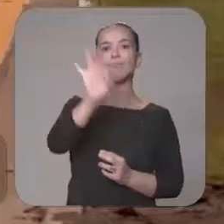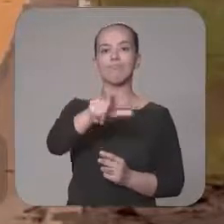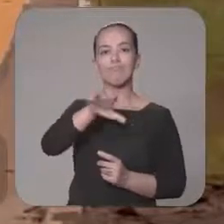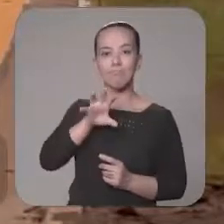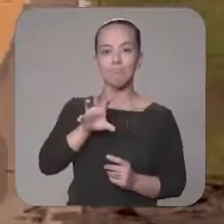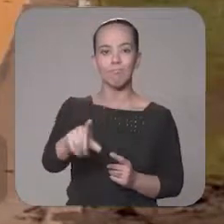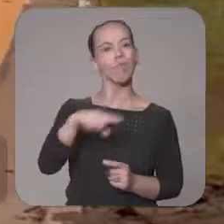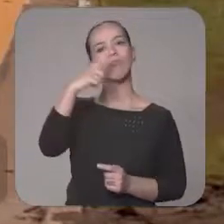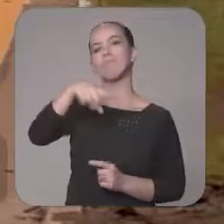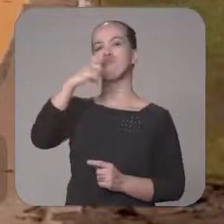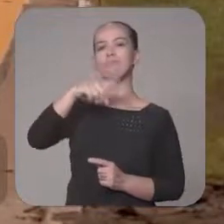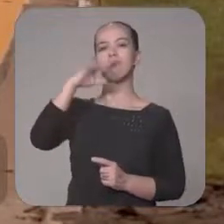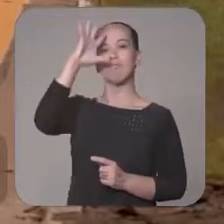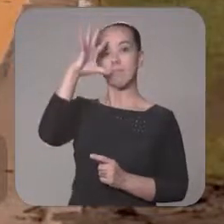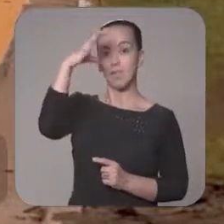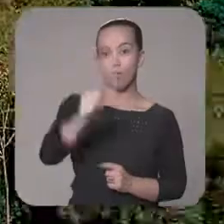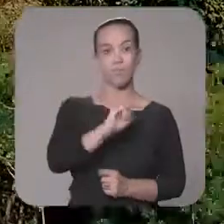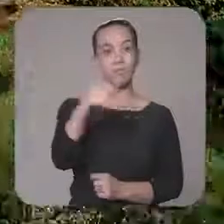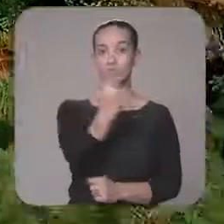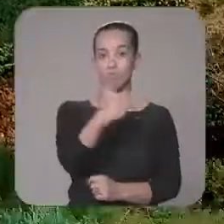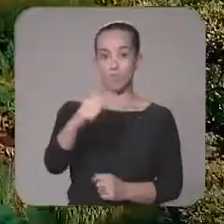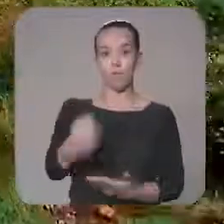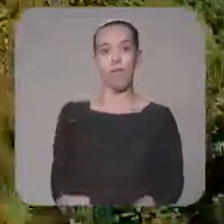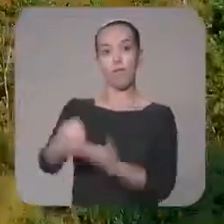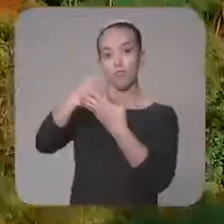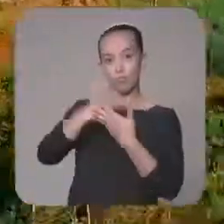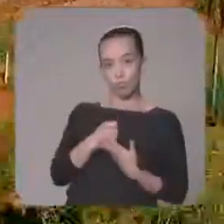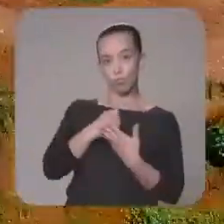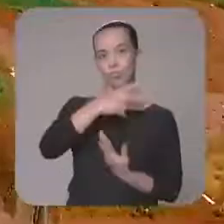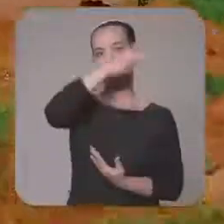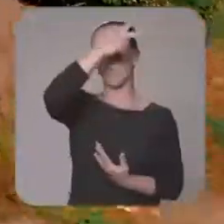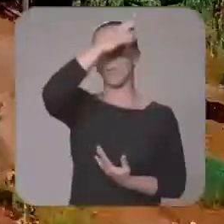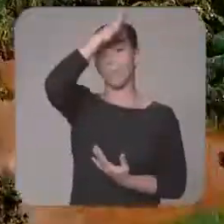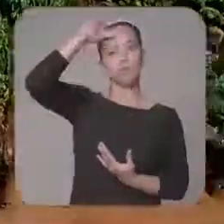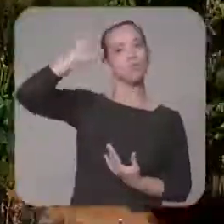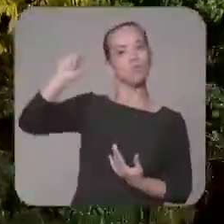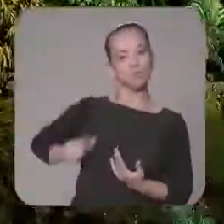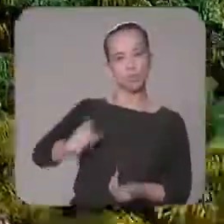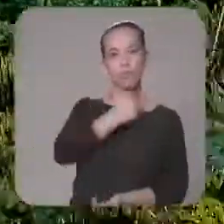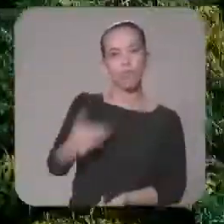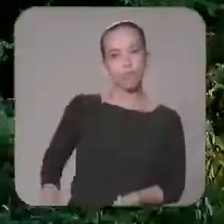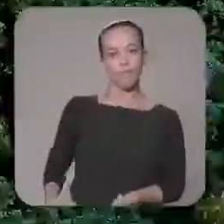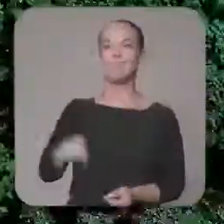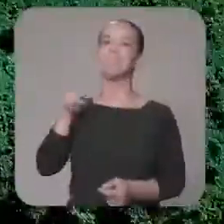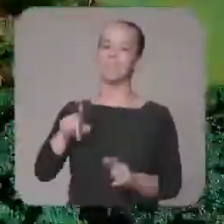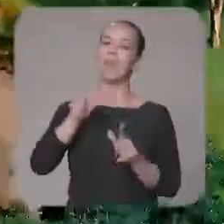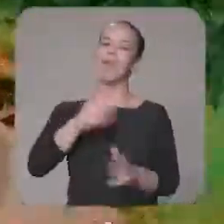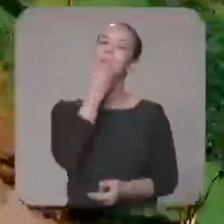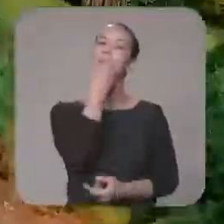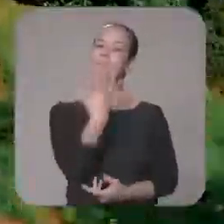situação, que não seria resolvido se não tivéssemos a ajuda e a contrapartida do Estado, Isso é